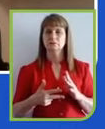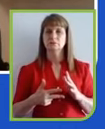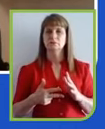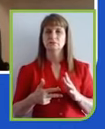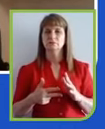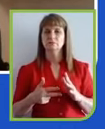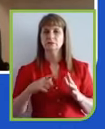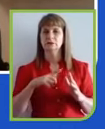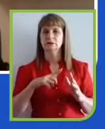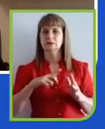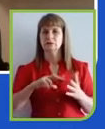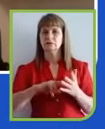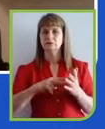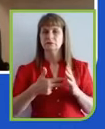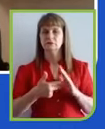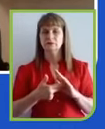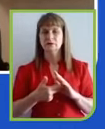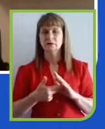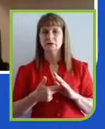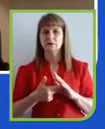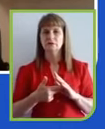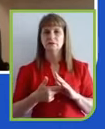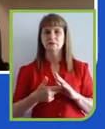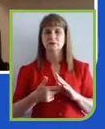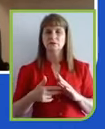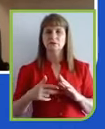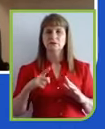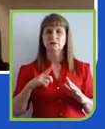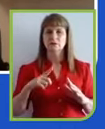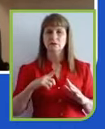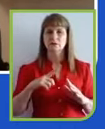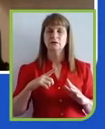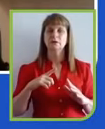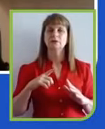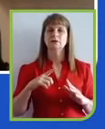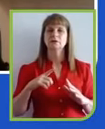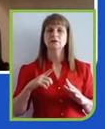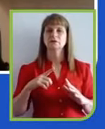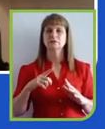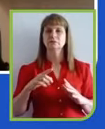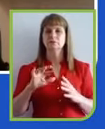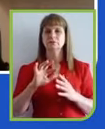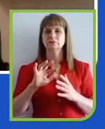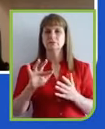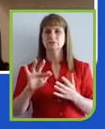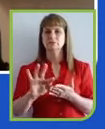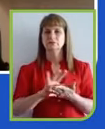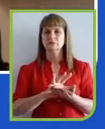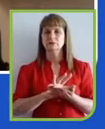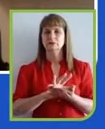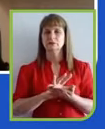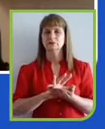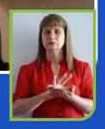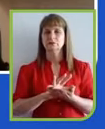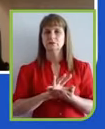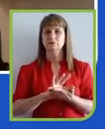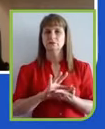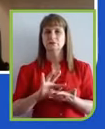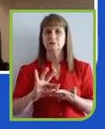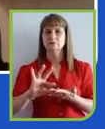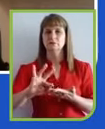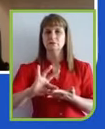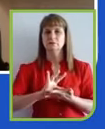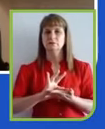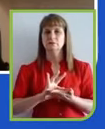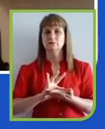essa cadeia, esses fornecedores, para que compartilhem dos nossos valores. E a questão de diversidade de talentos, que já foi